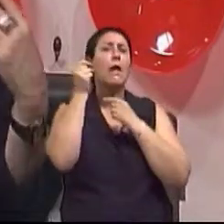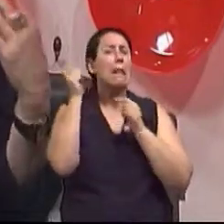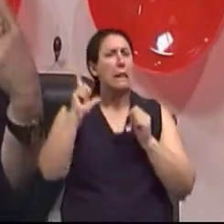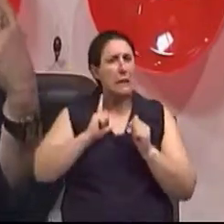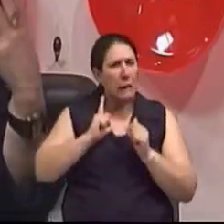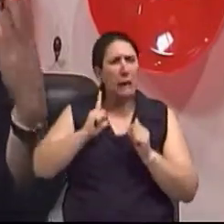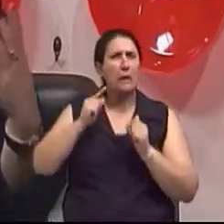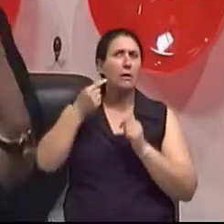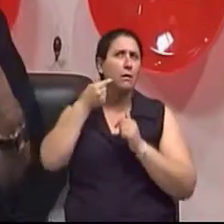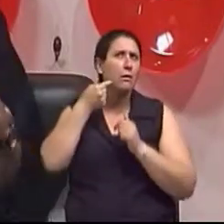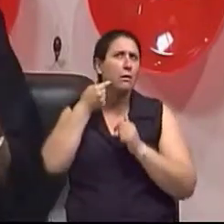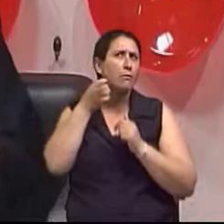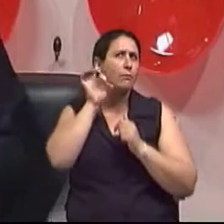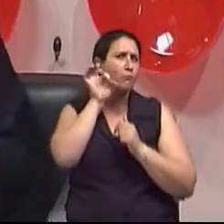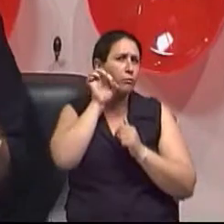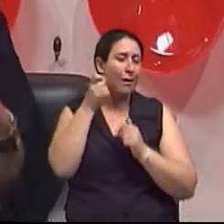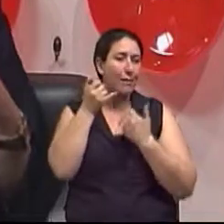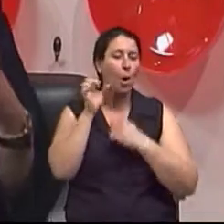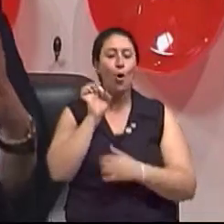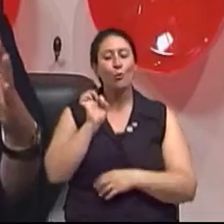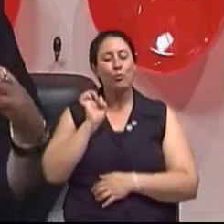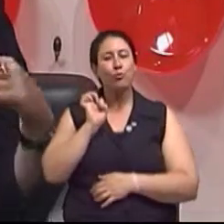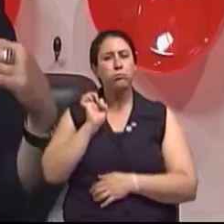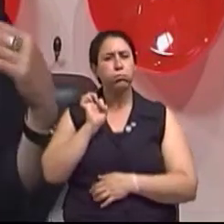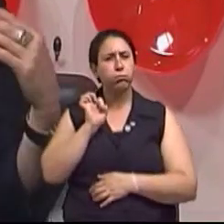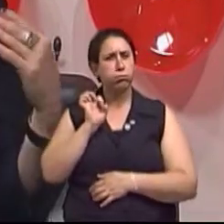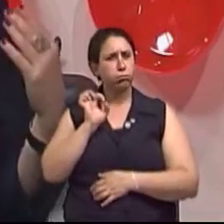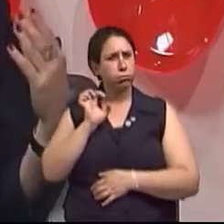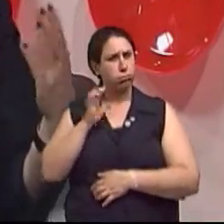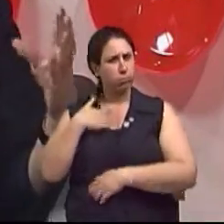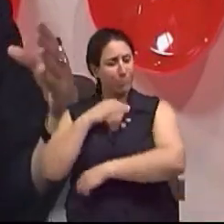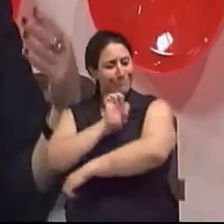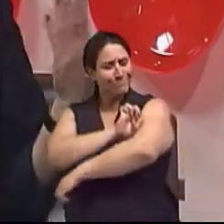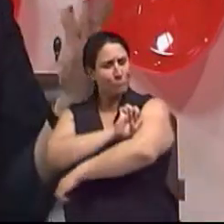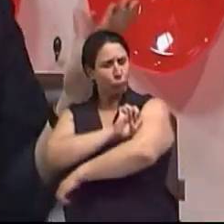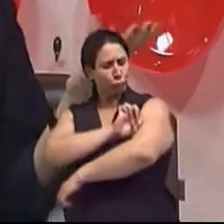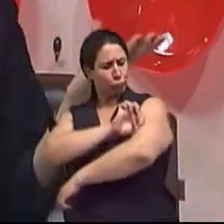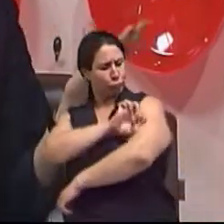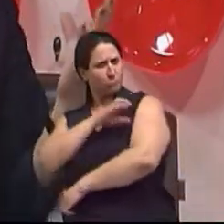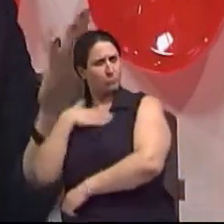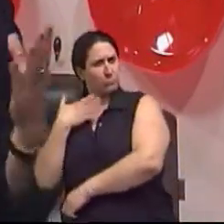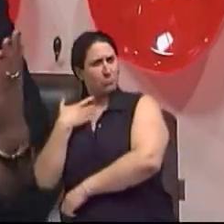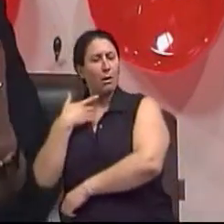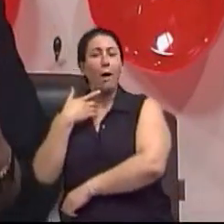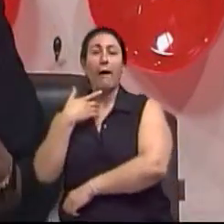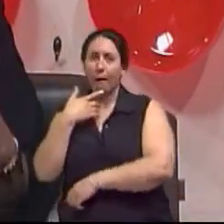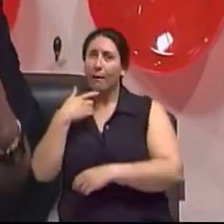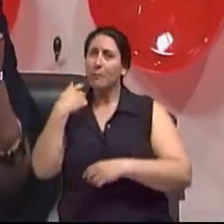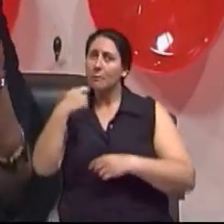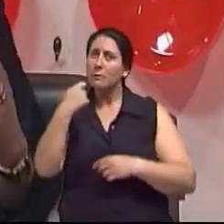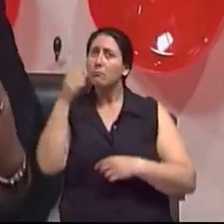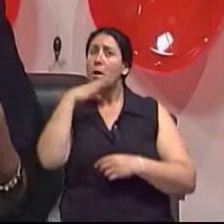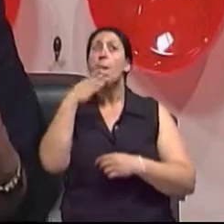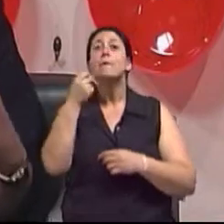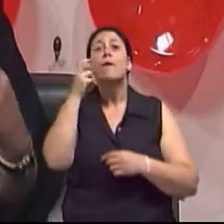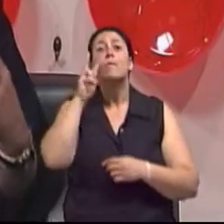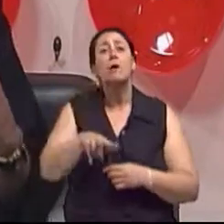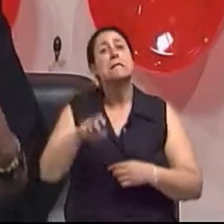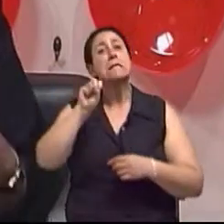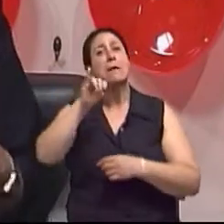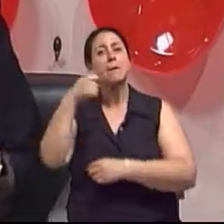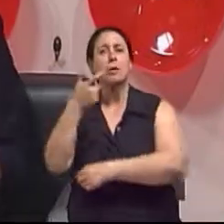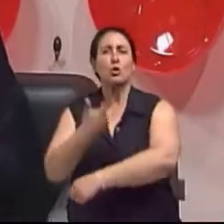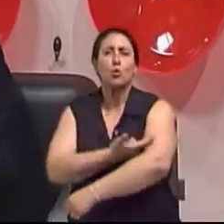tem alguma, nos leva a pensar que tem algum componente que precise ser removido cirurgicamente